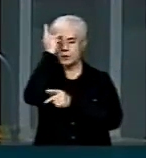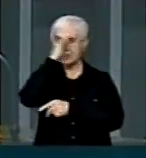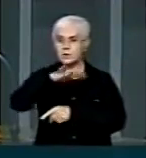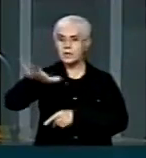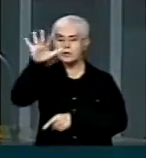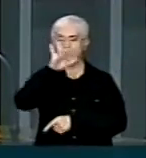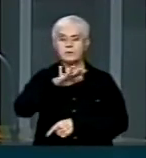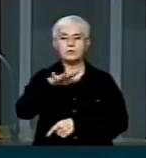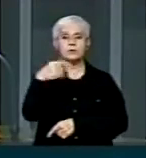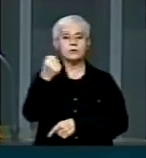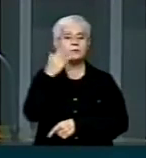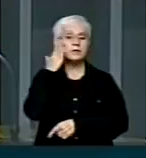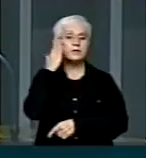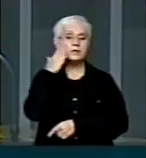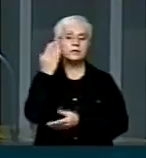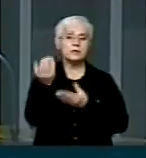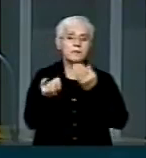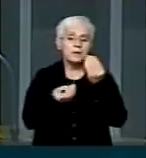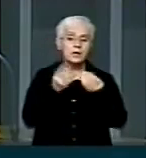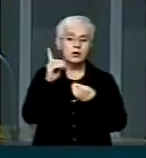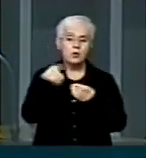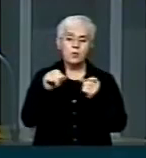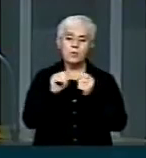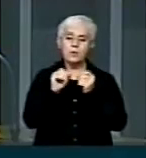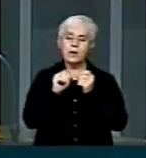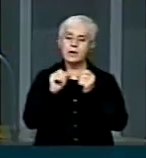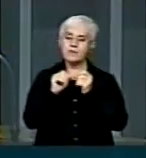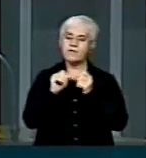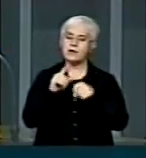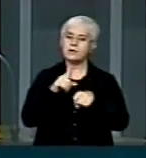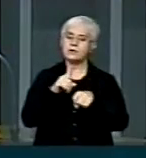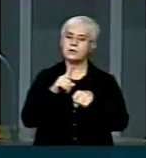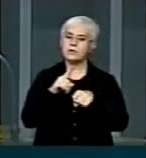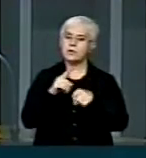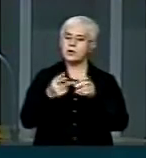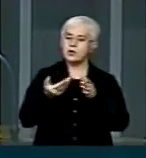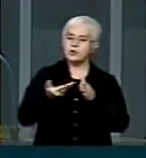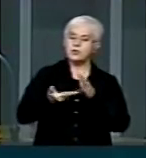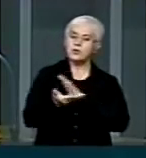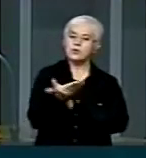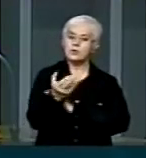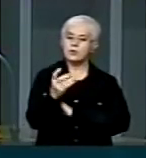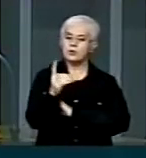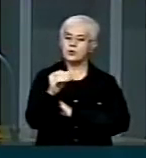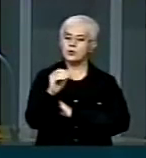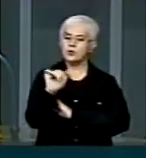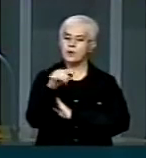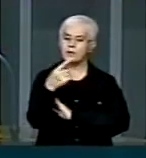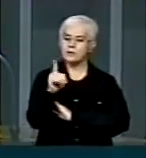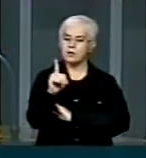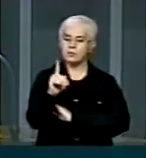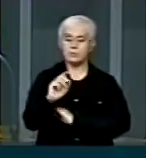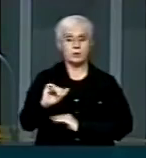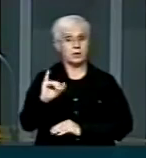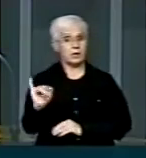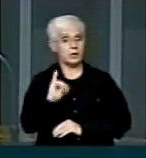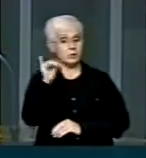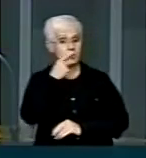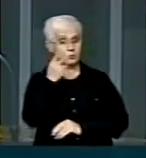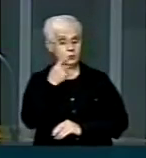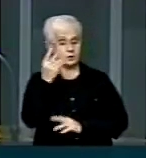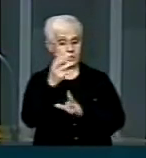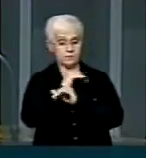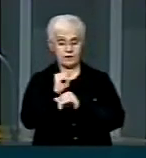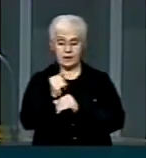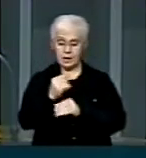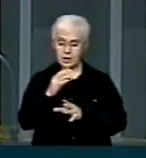saibam como ocorre o processo de doação. Por exemplo, é importante ressaltar que a doação